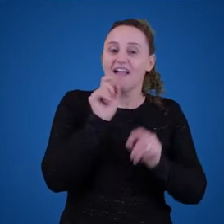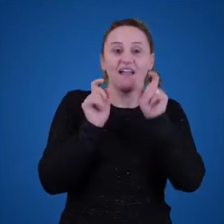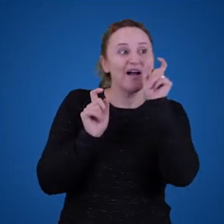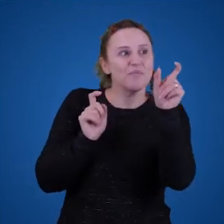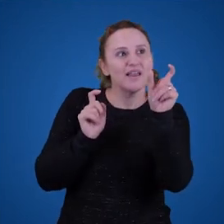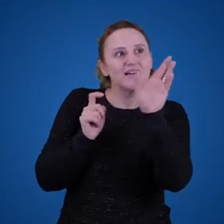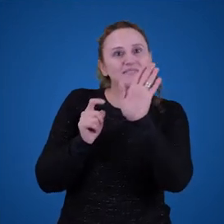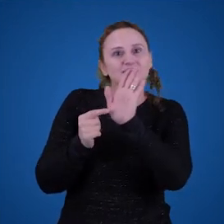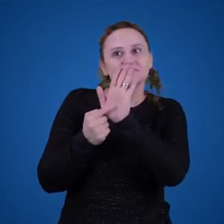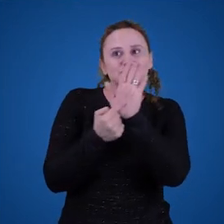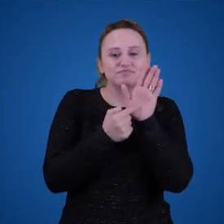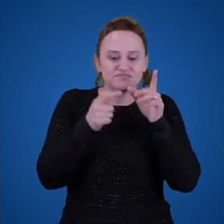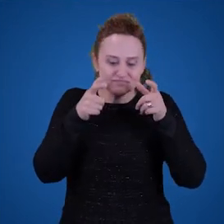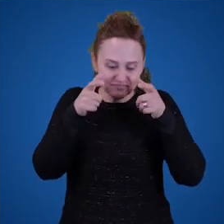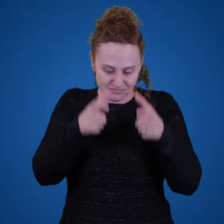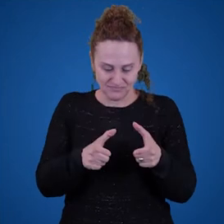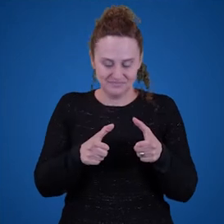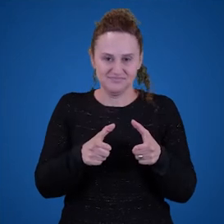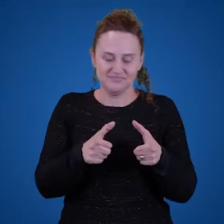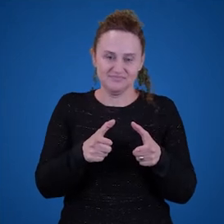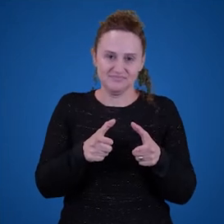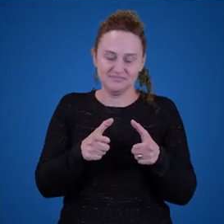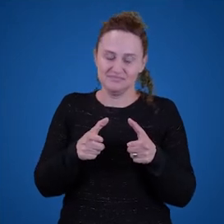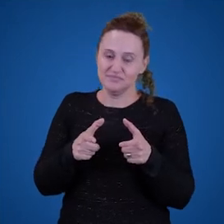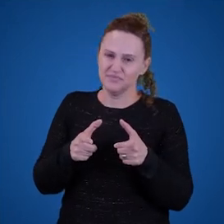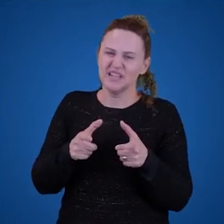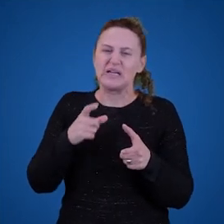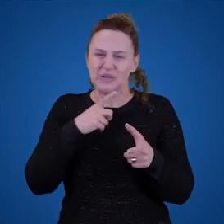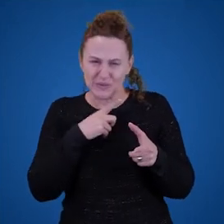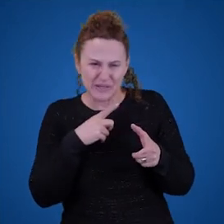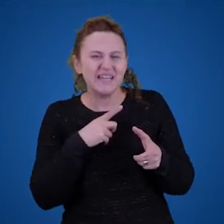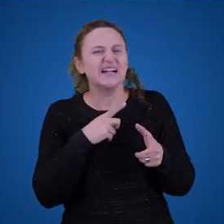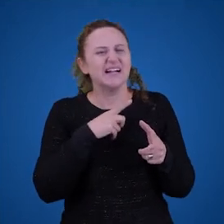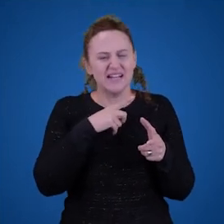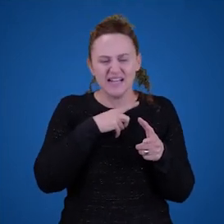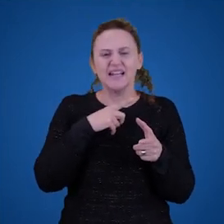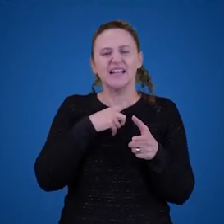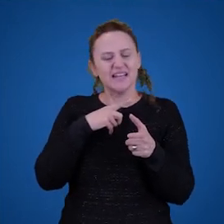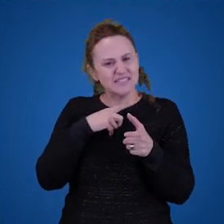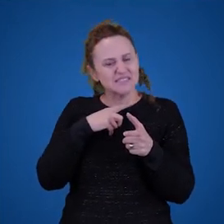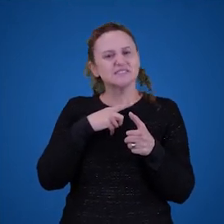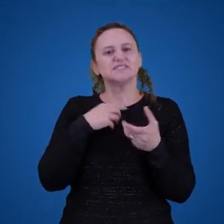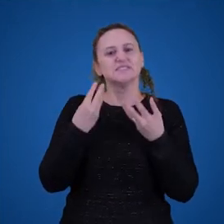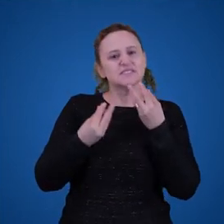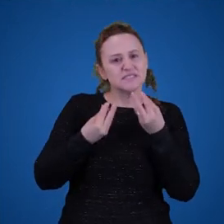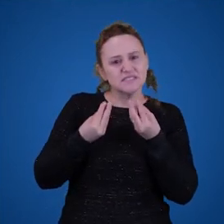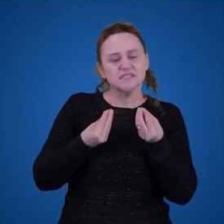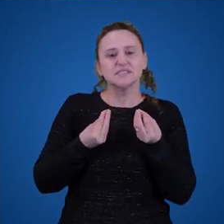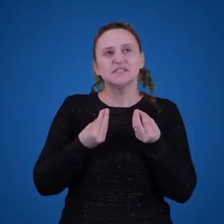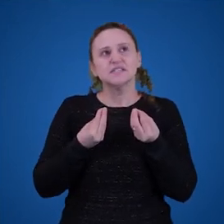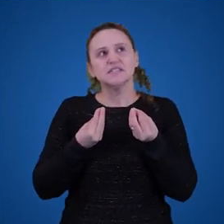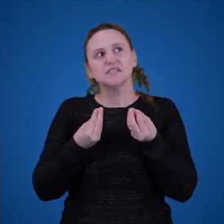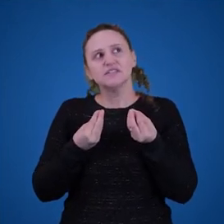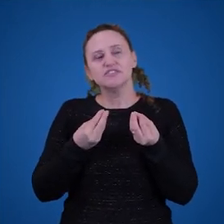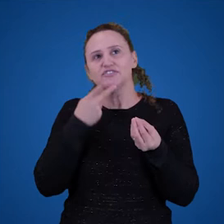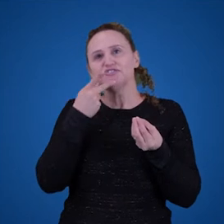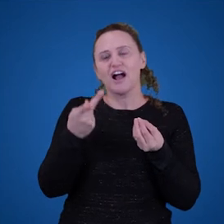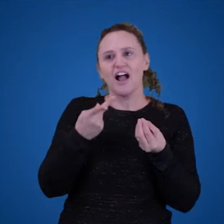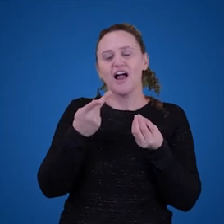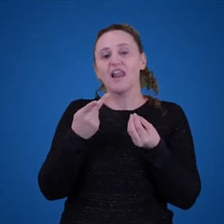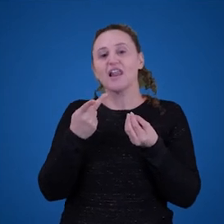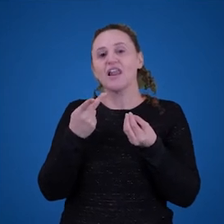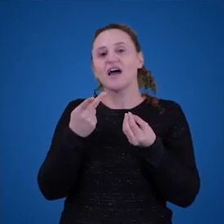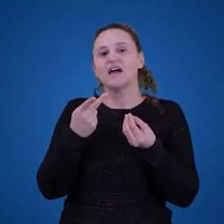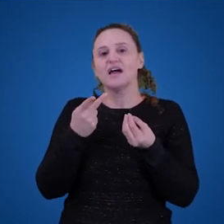literalmente um lugar? Então, tem um mecanismo estranho entre falar e apontar. Parece que a linguagem refere,